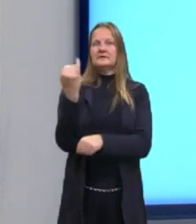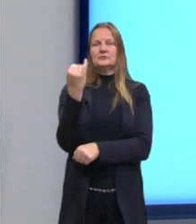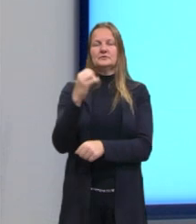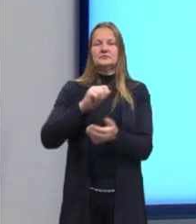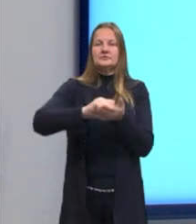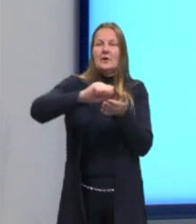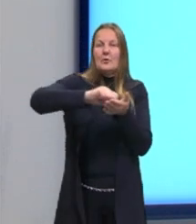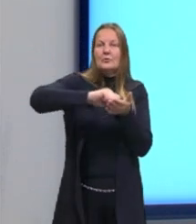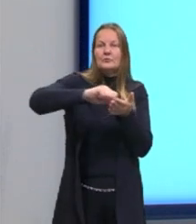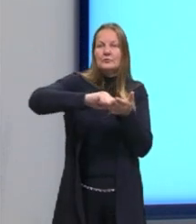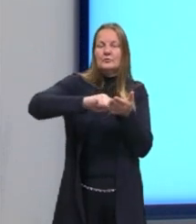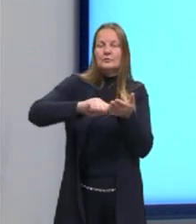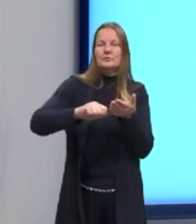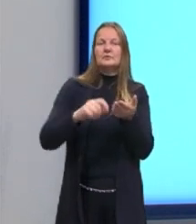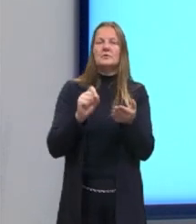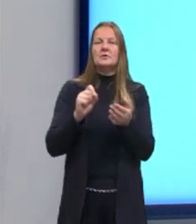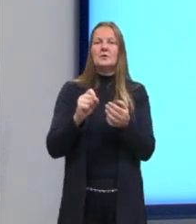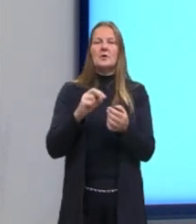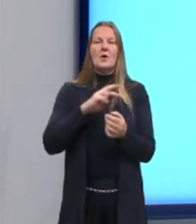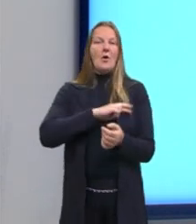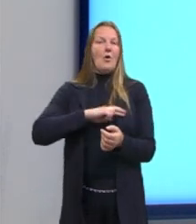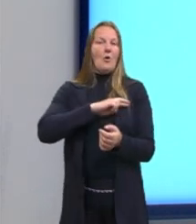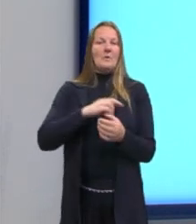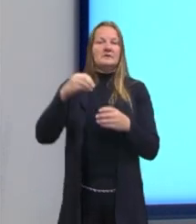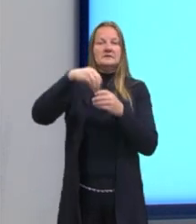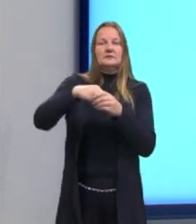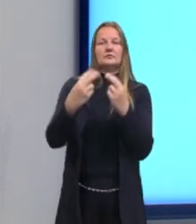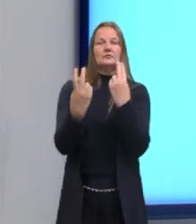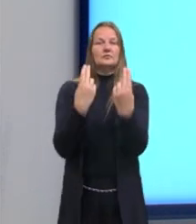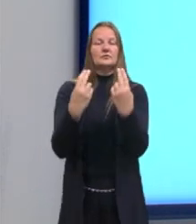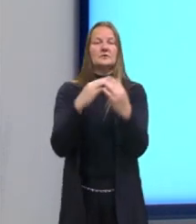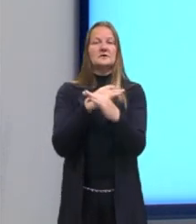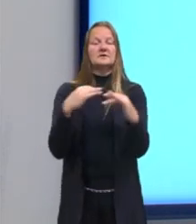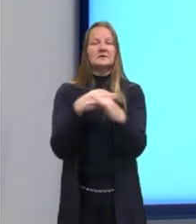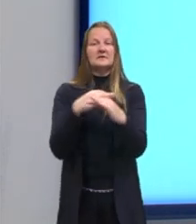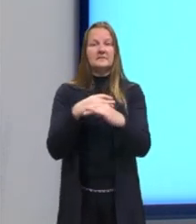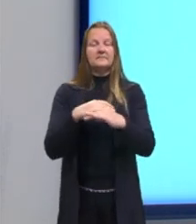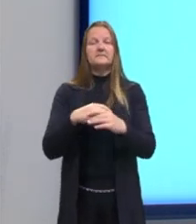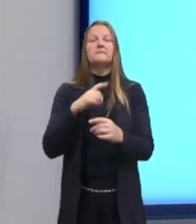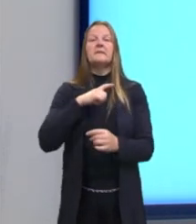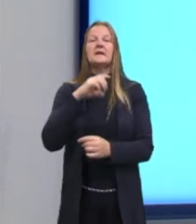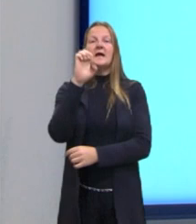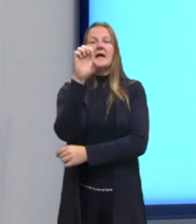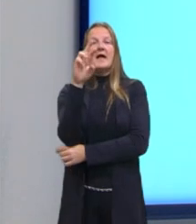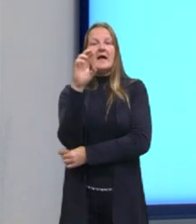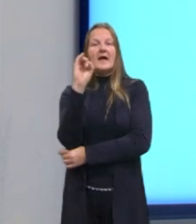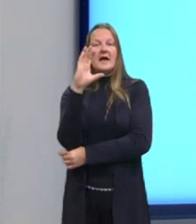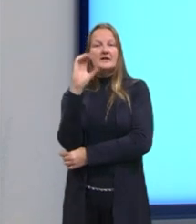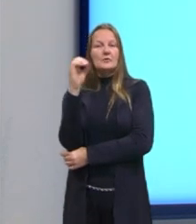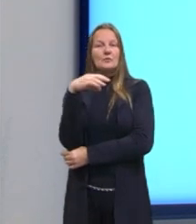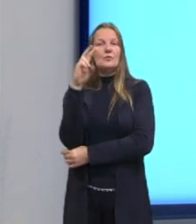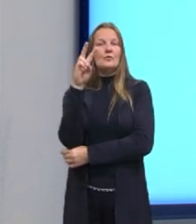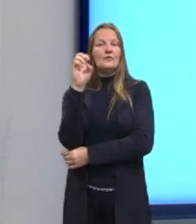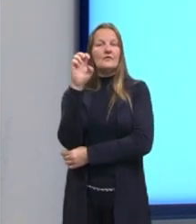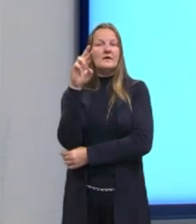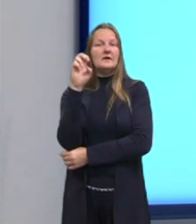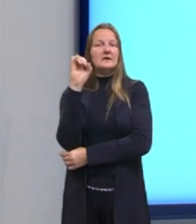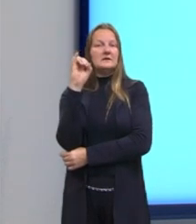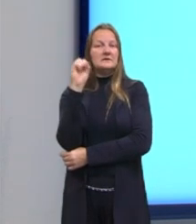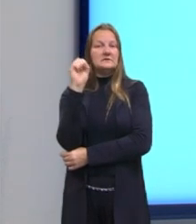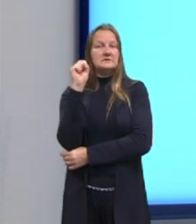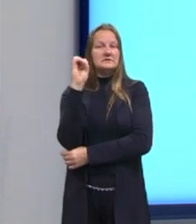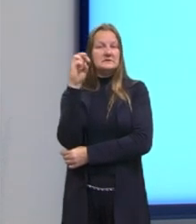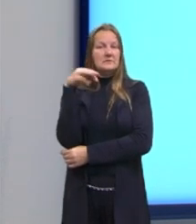trouxe essa questão do romance urbano bastante forte, foi o Érico Veríssimo, no início da sua carreira, que é o nosso autor